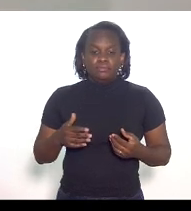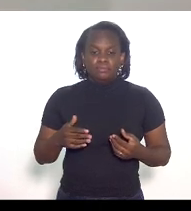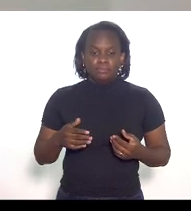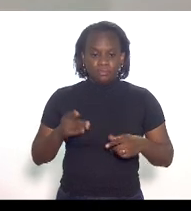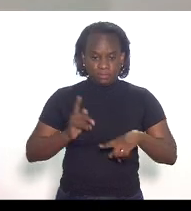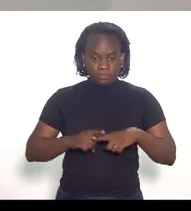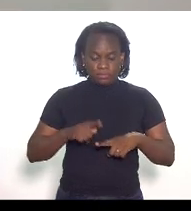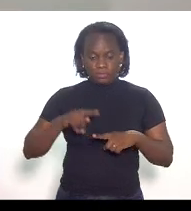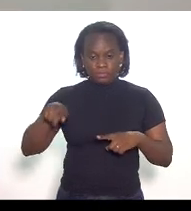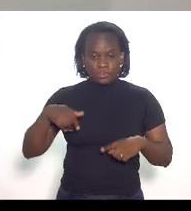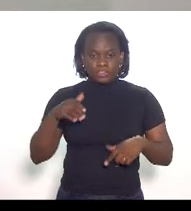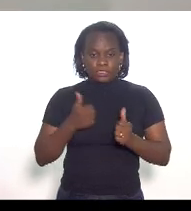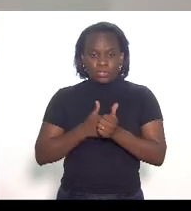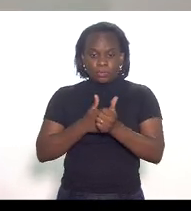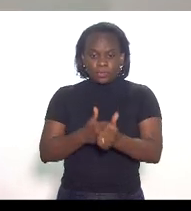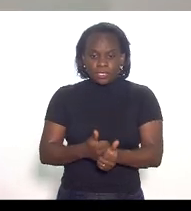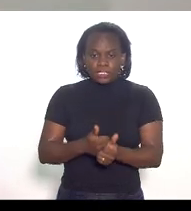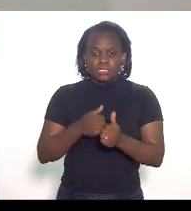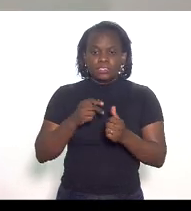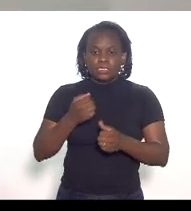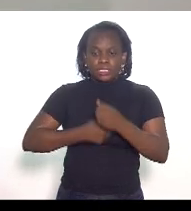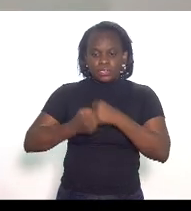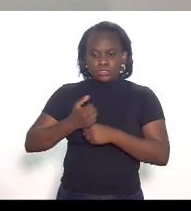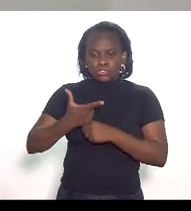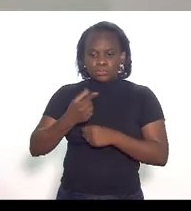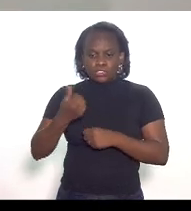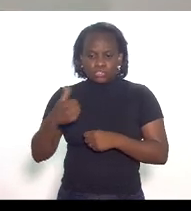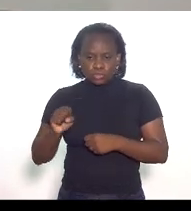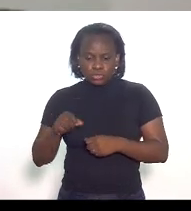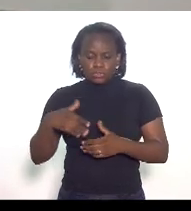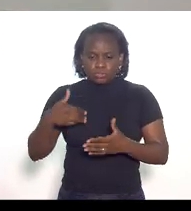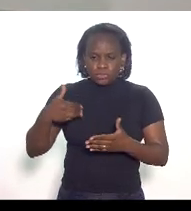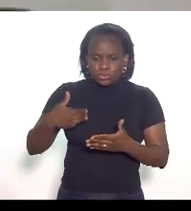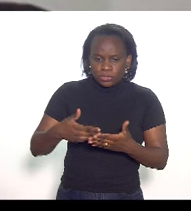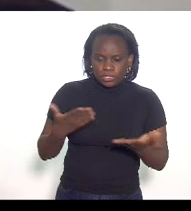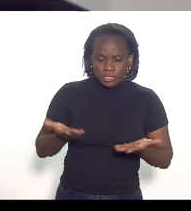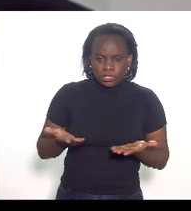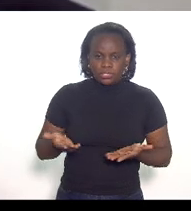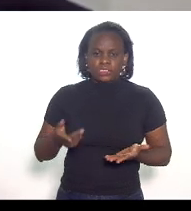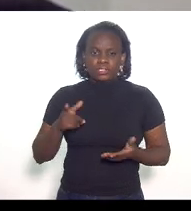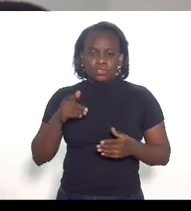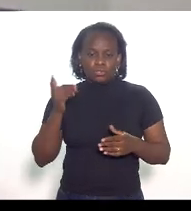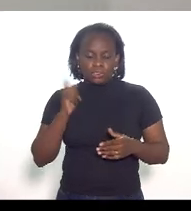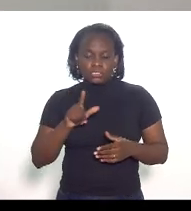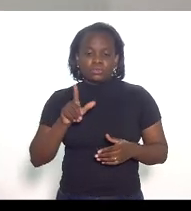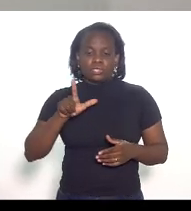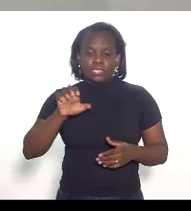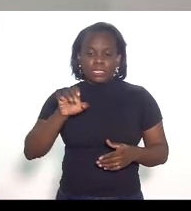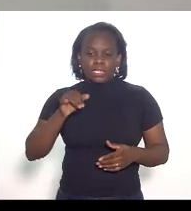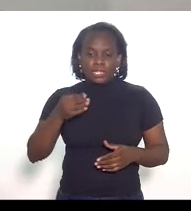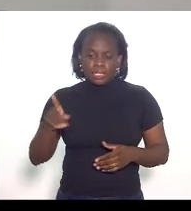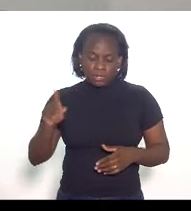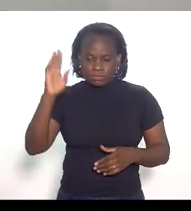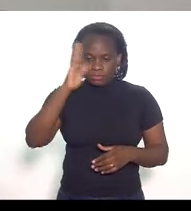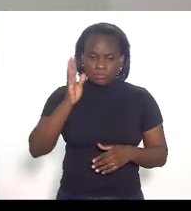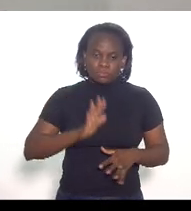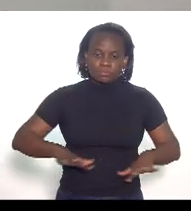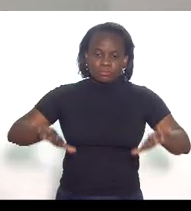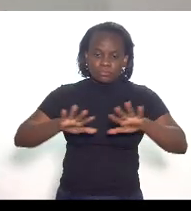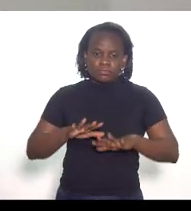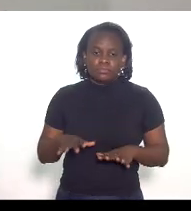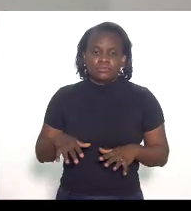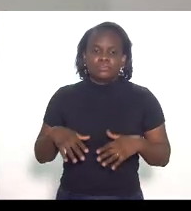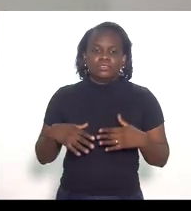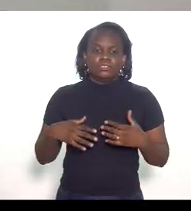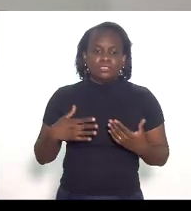a gente vem acompanhando desde 2018 quando teve um leilão de 2018 que é um leilão nacional e